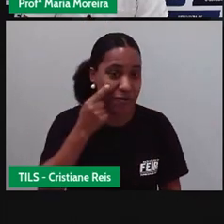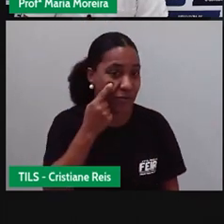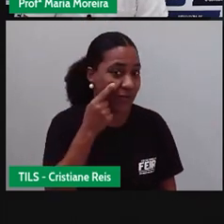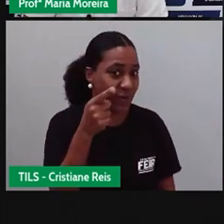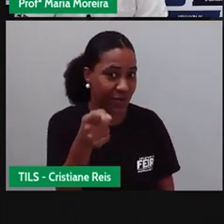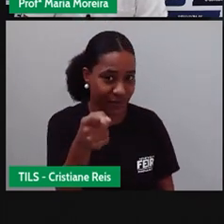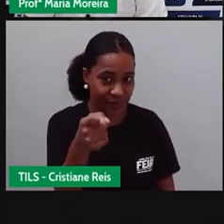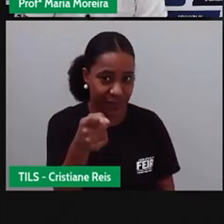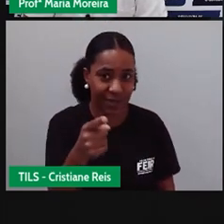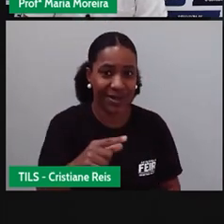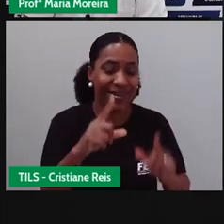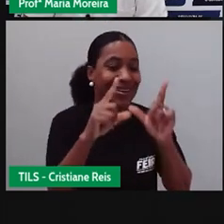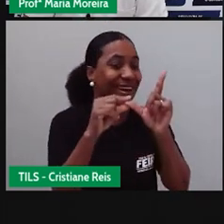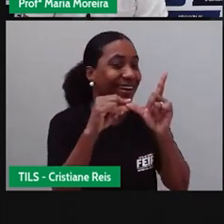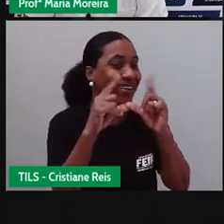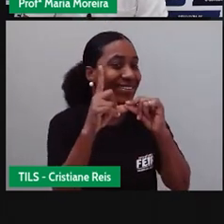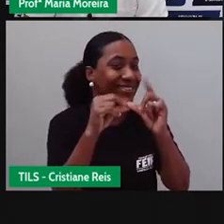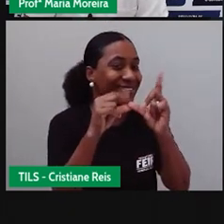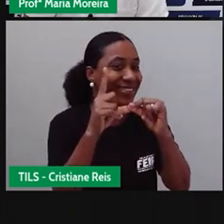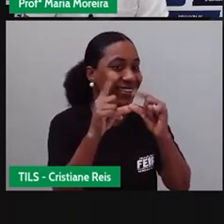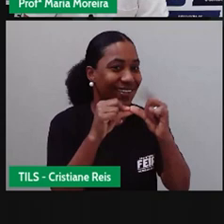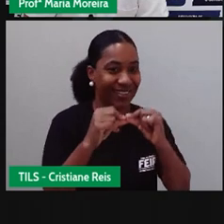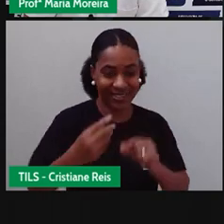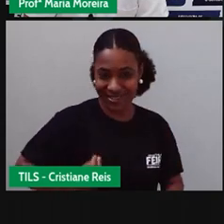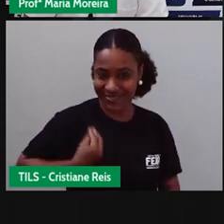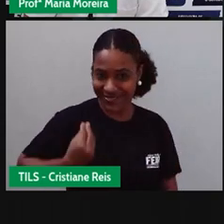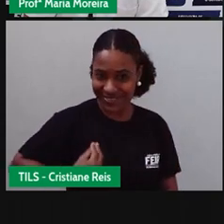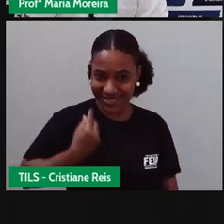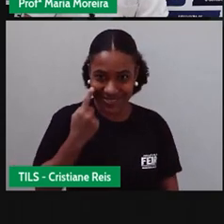fundo. A estrela da vida.